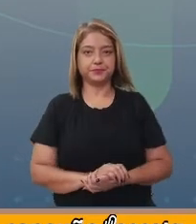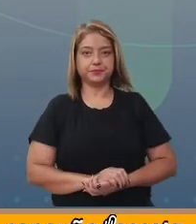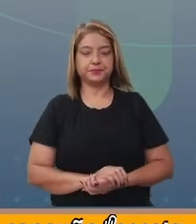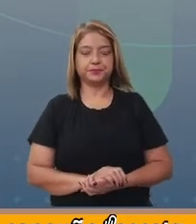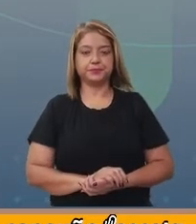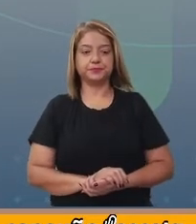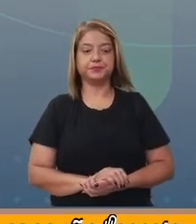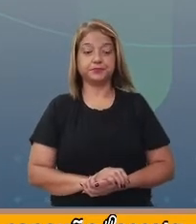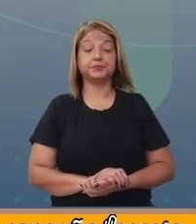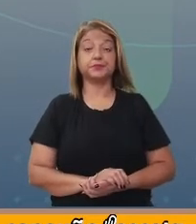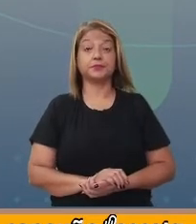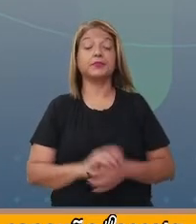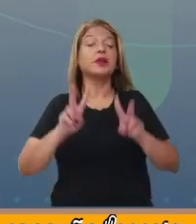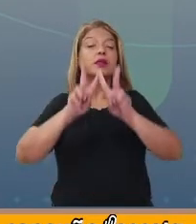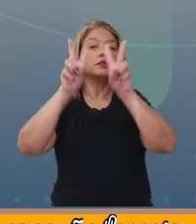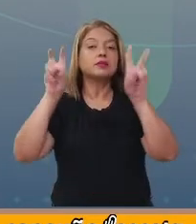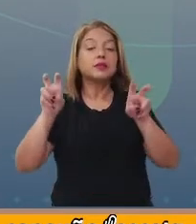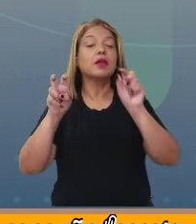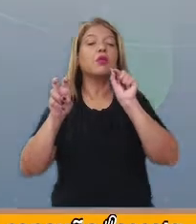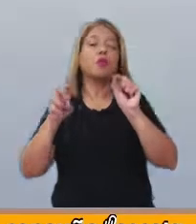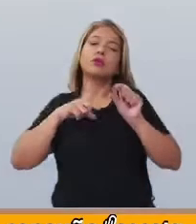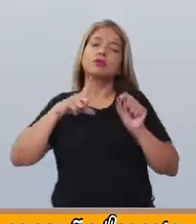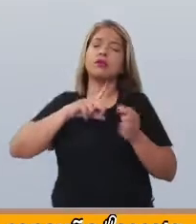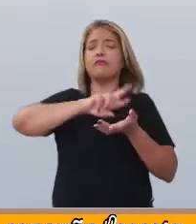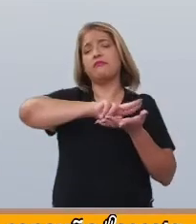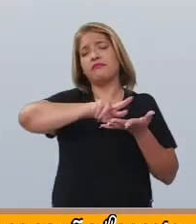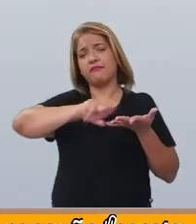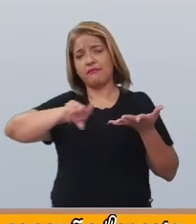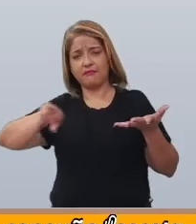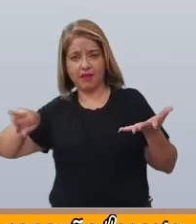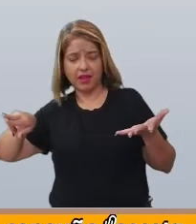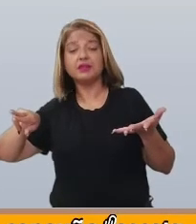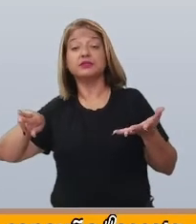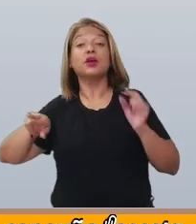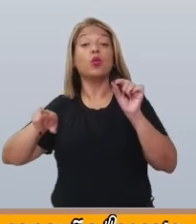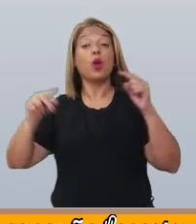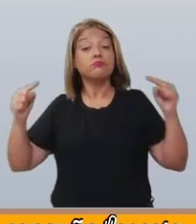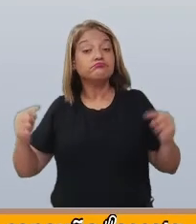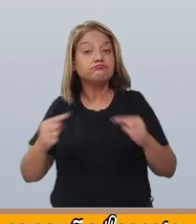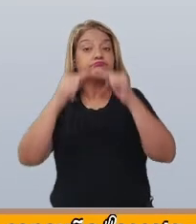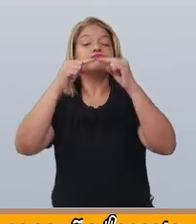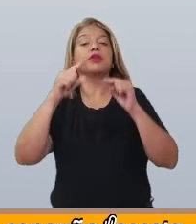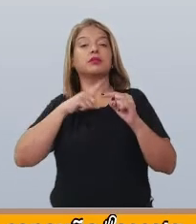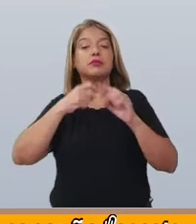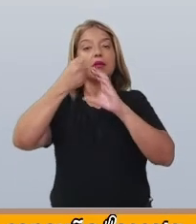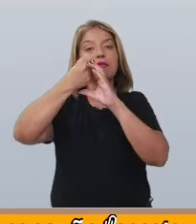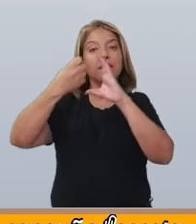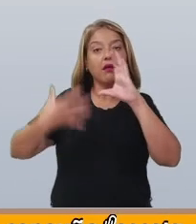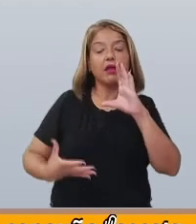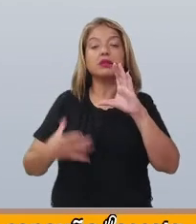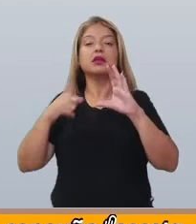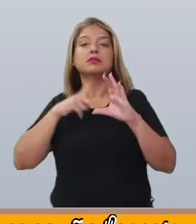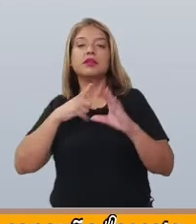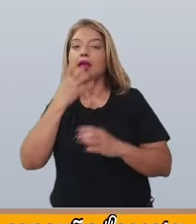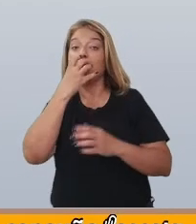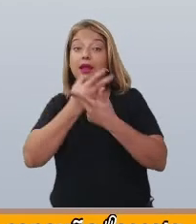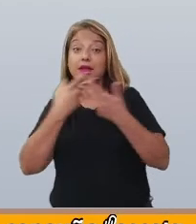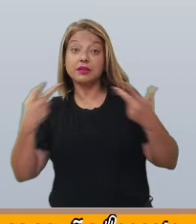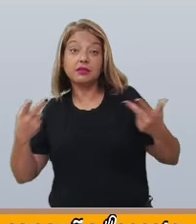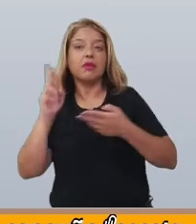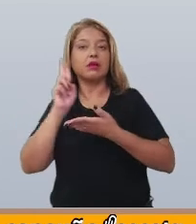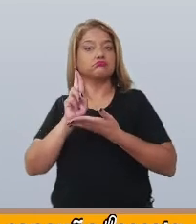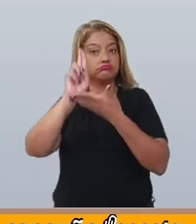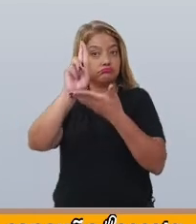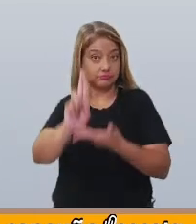As temáticas são variadas, ligadas às características que os animais